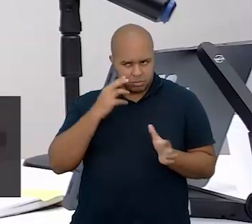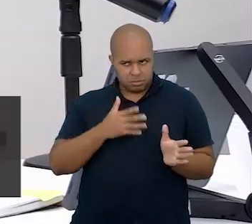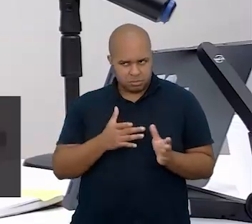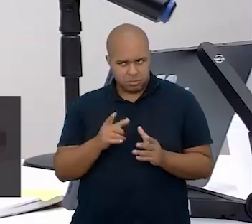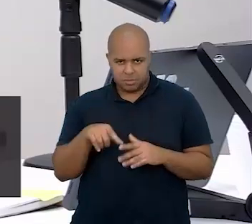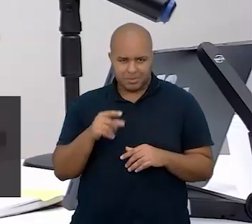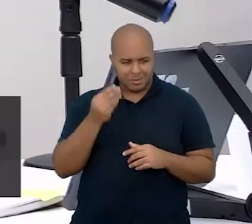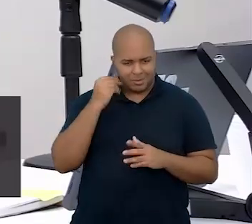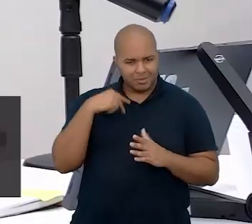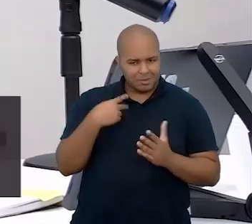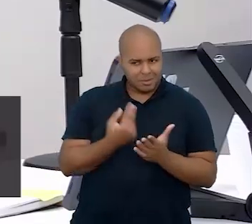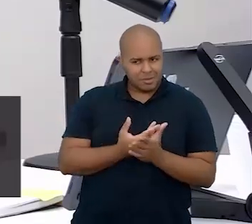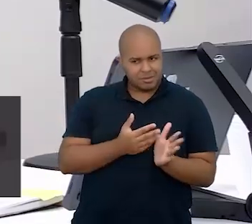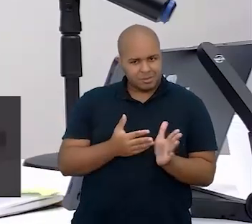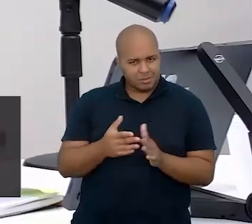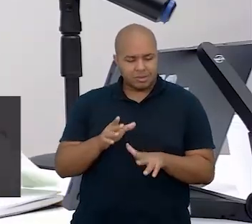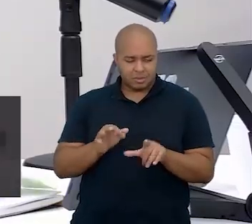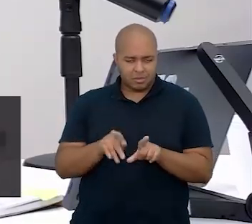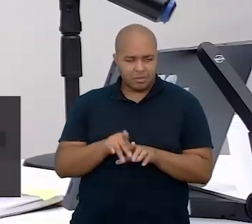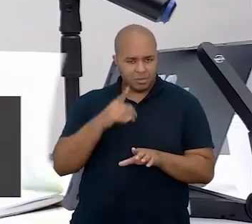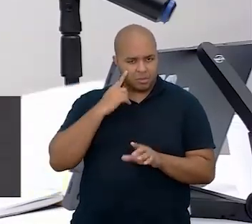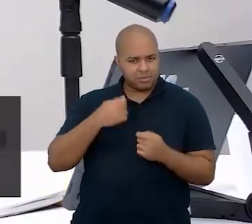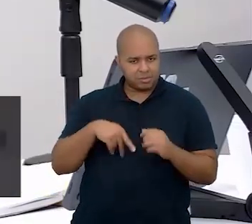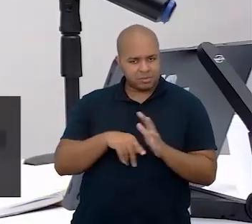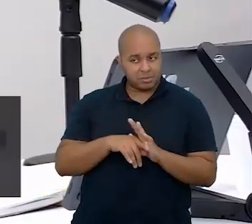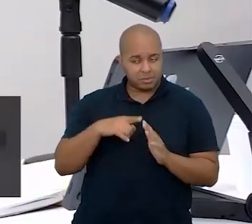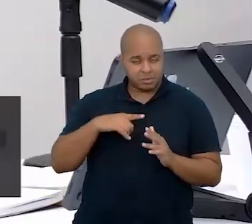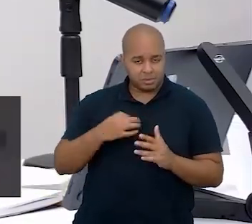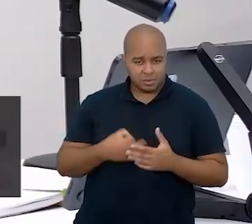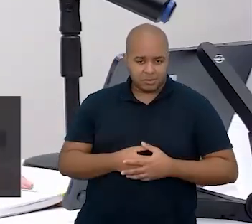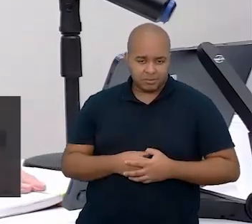não errar no ritual que certamente deveria haver.